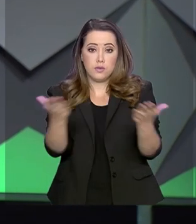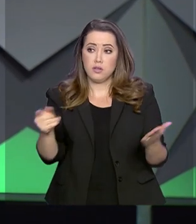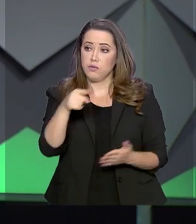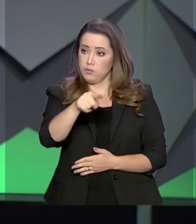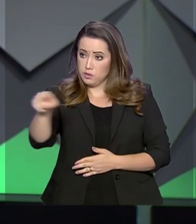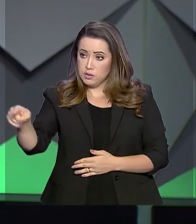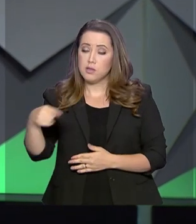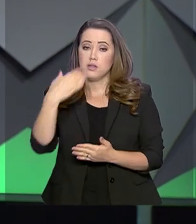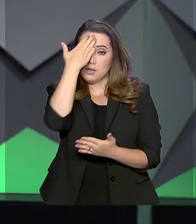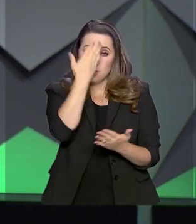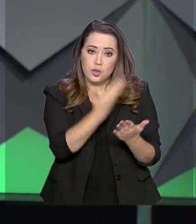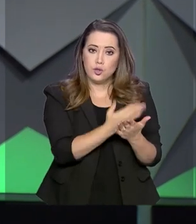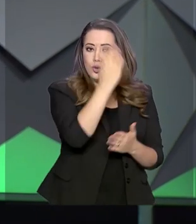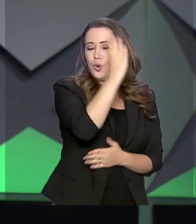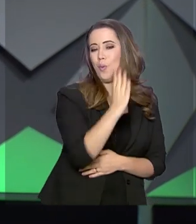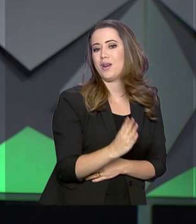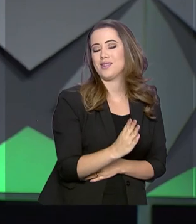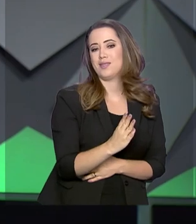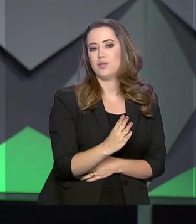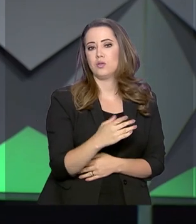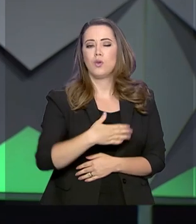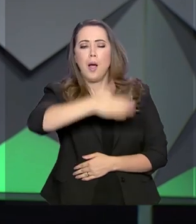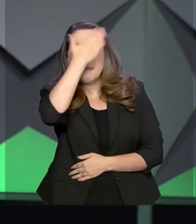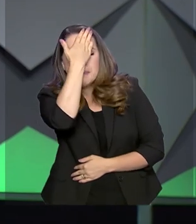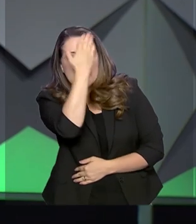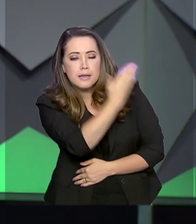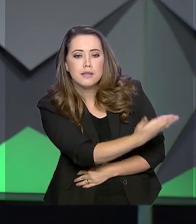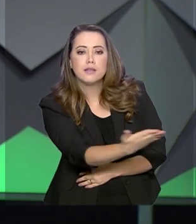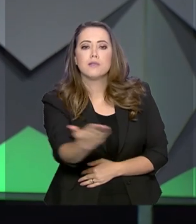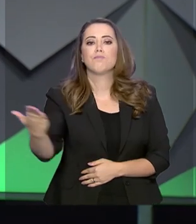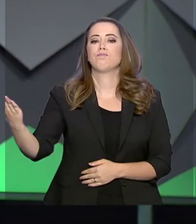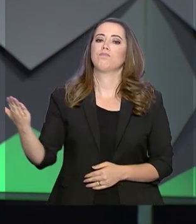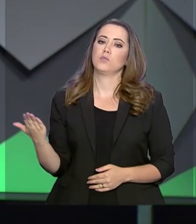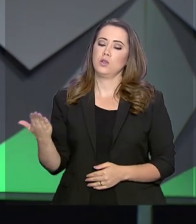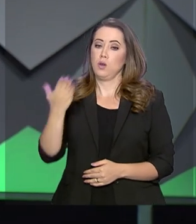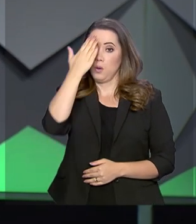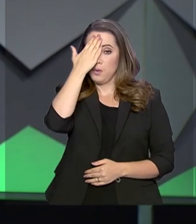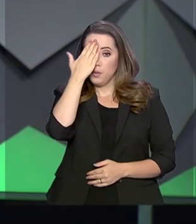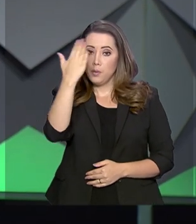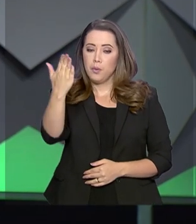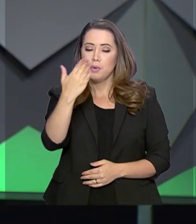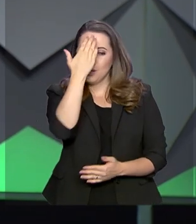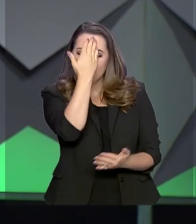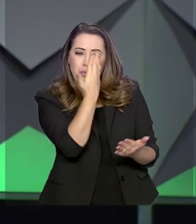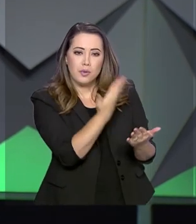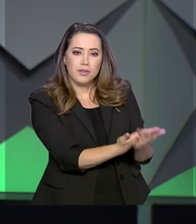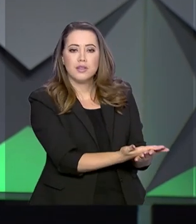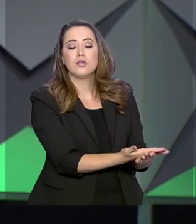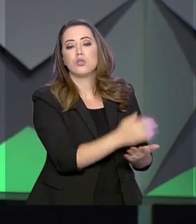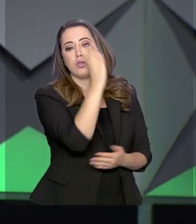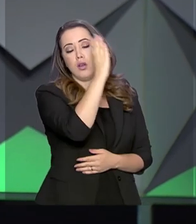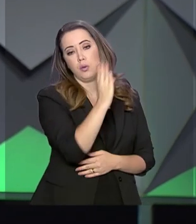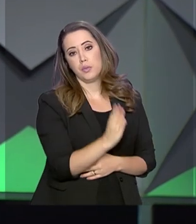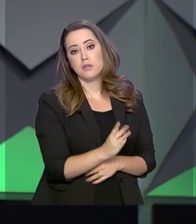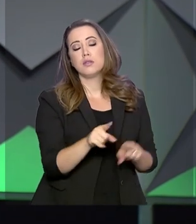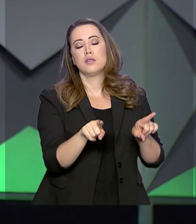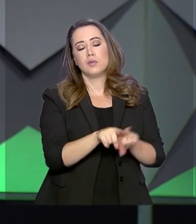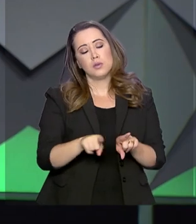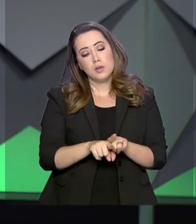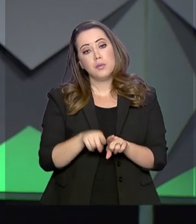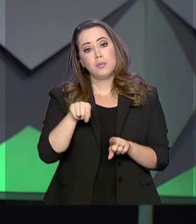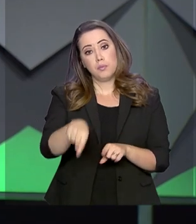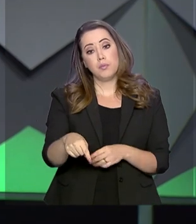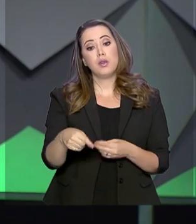acreditam no Brasil. Meu muito obrigado a todos vocês, obrigado pela confiança e pela maneira